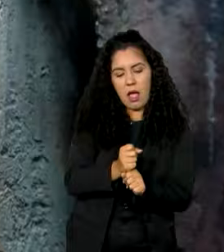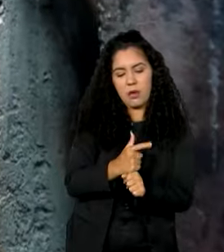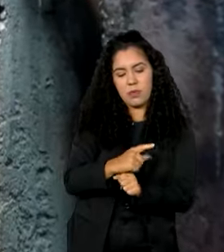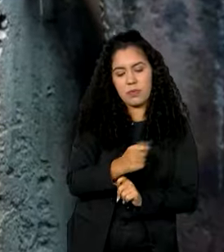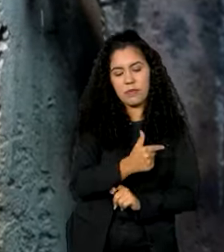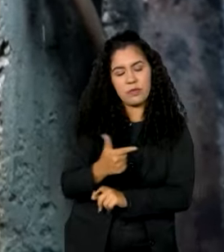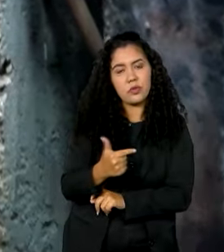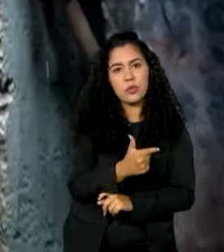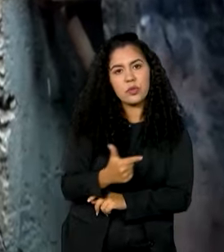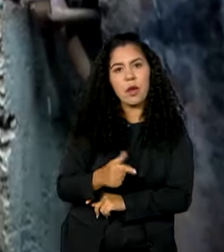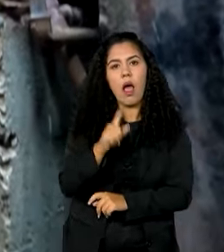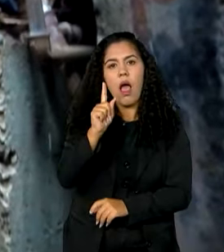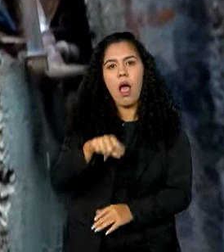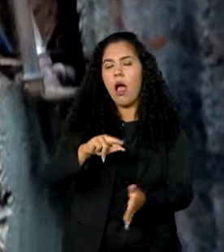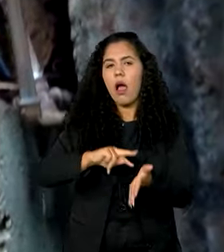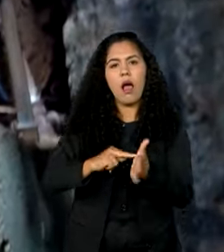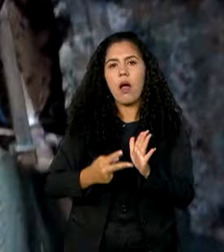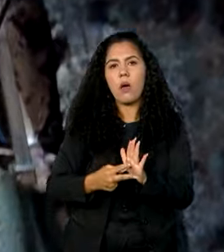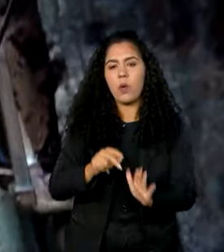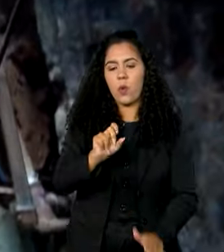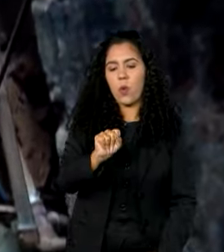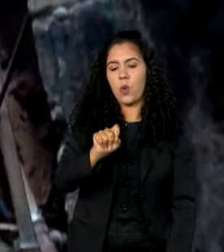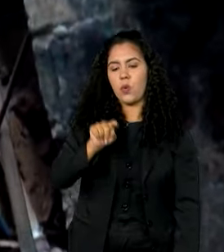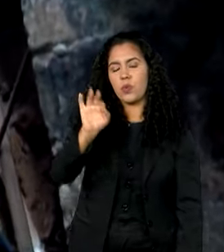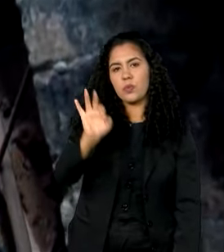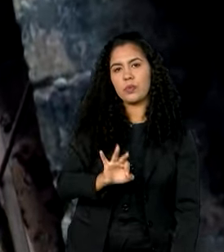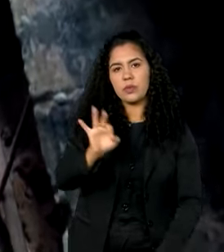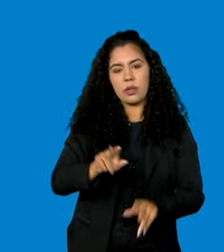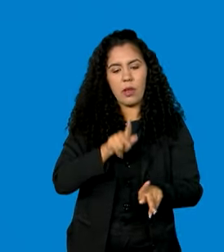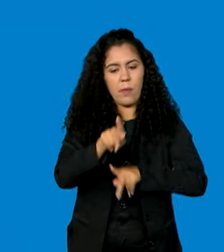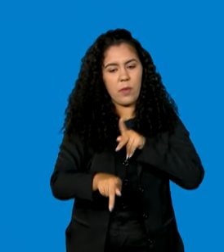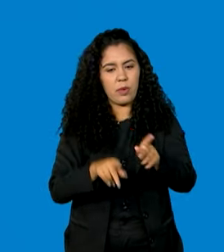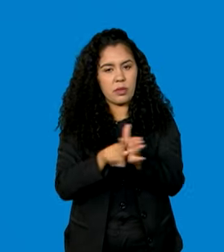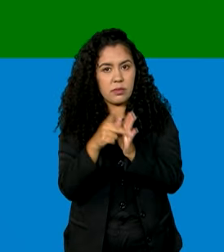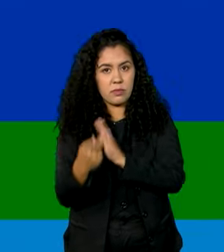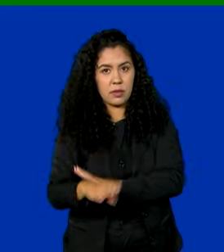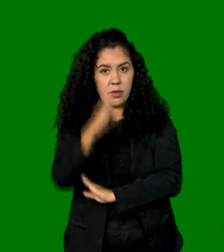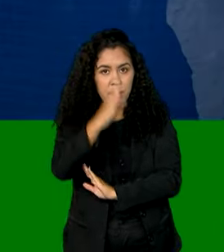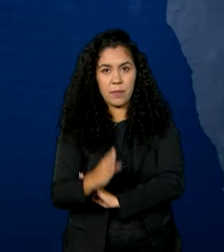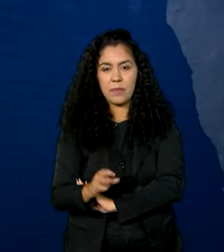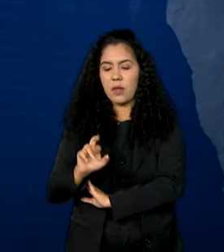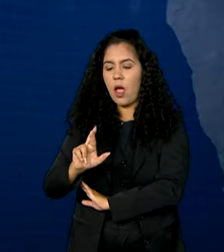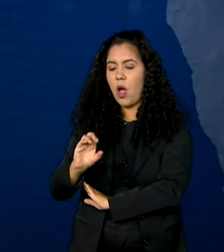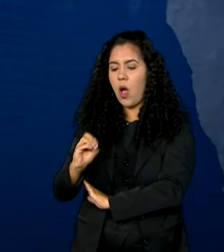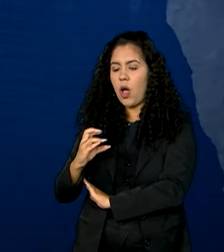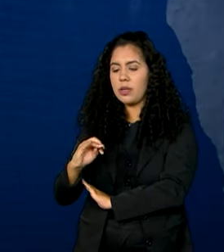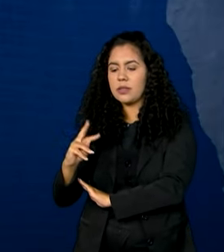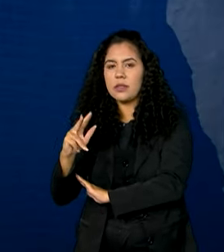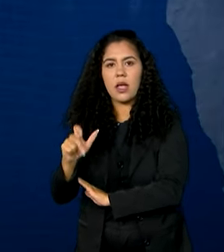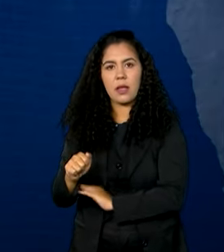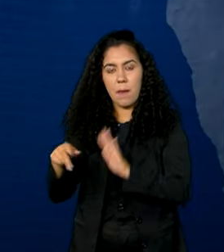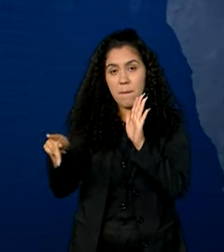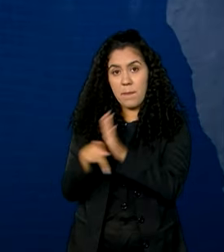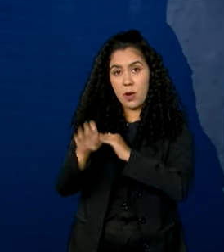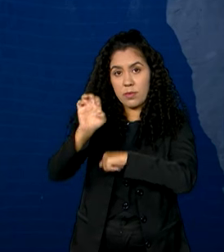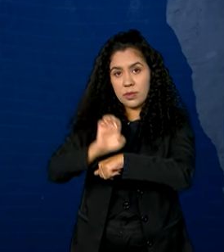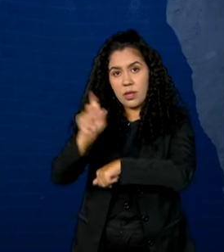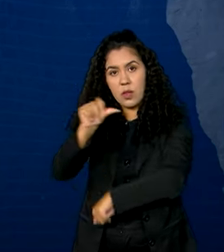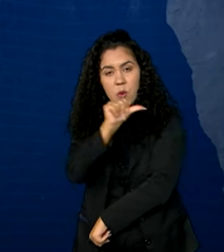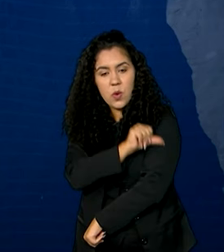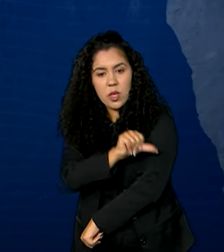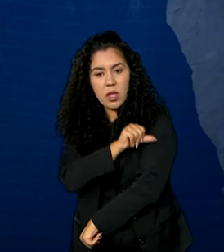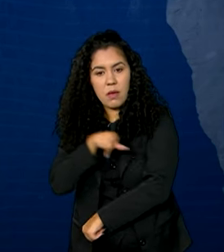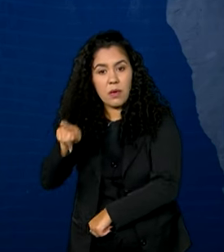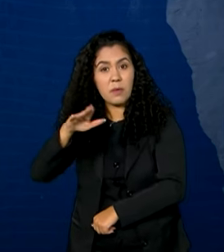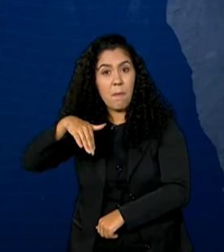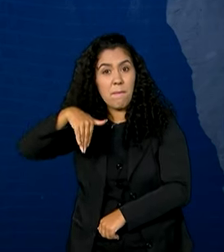equivale a 8% da população brasileira. A Rocinha, no Rio de Janeiro, era a comunidade urbana mais